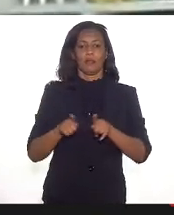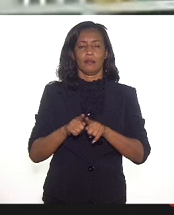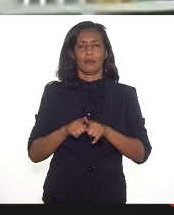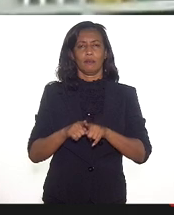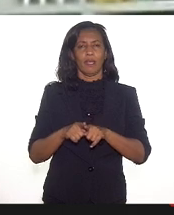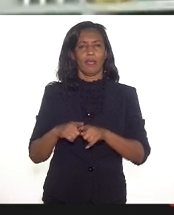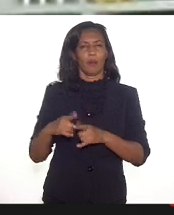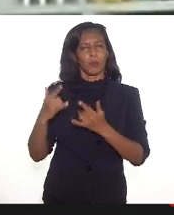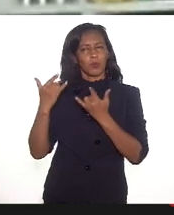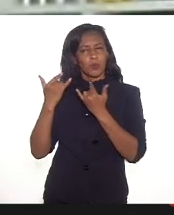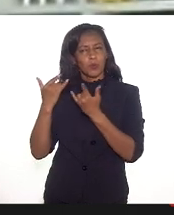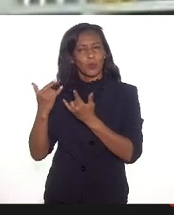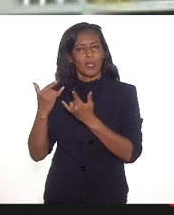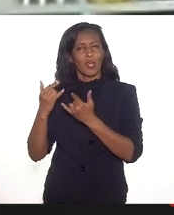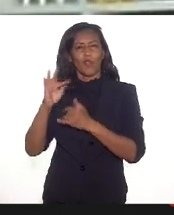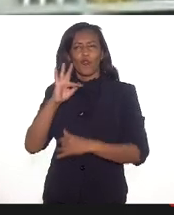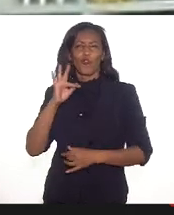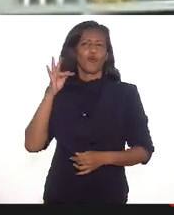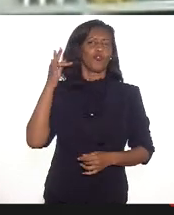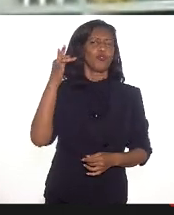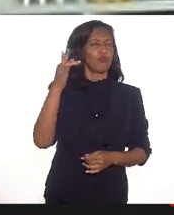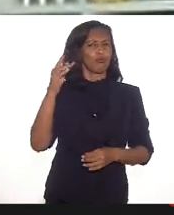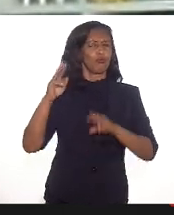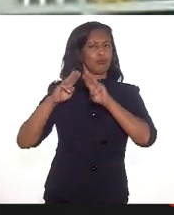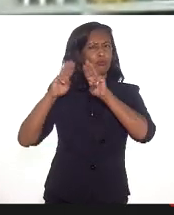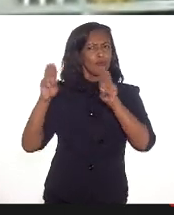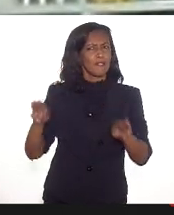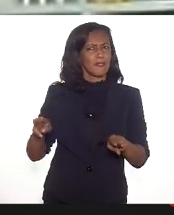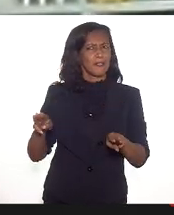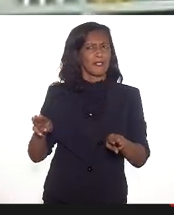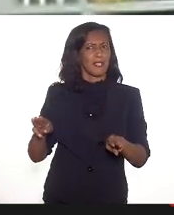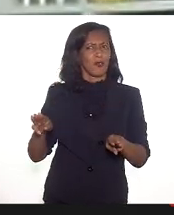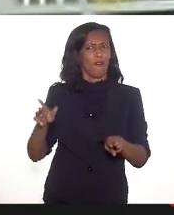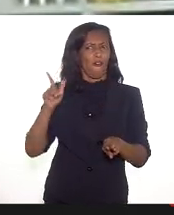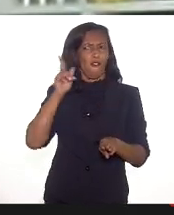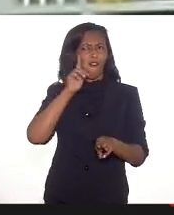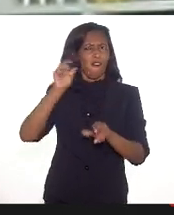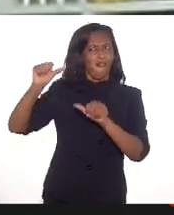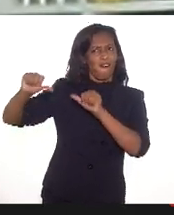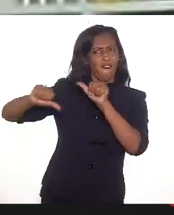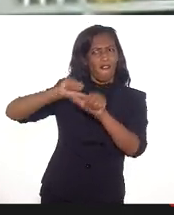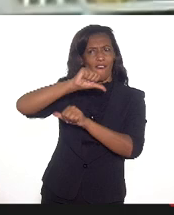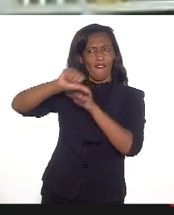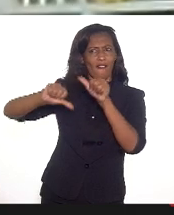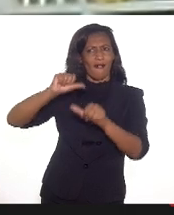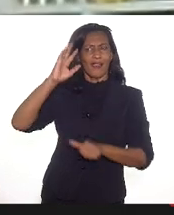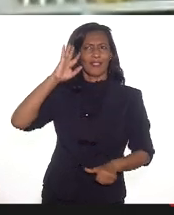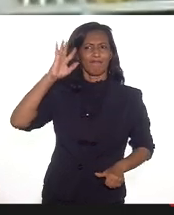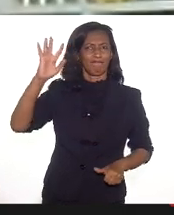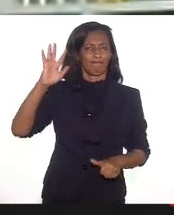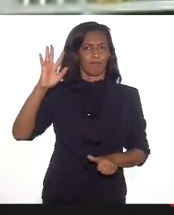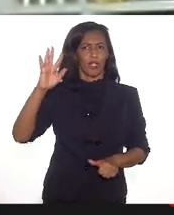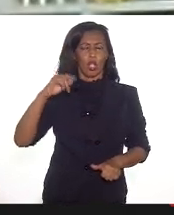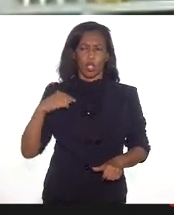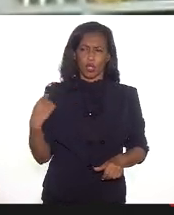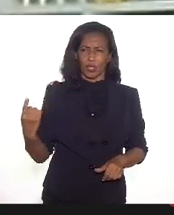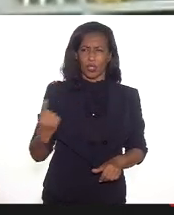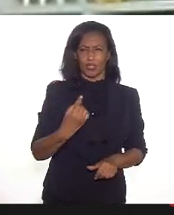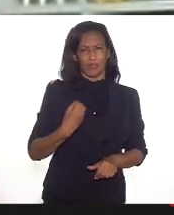instigante, o futuro dos museus, recuperar e reimaginar, porque nós estamos vivendo um tempo de distopia,